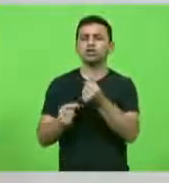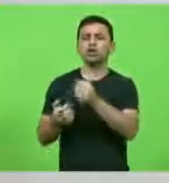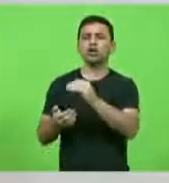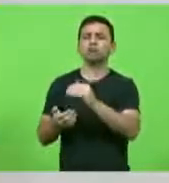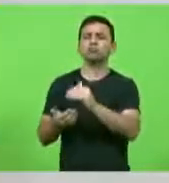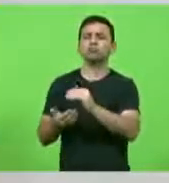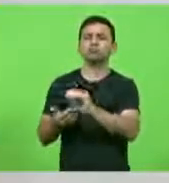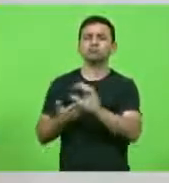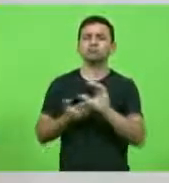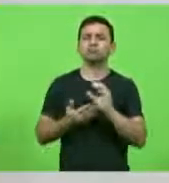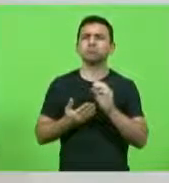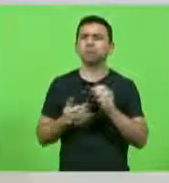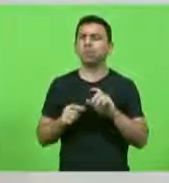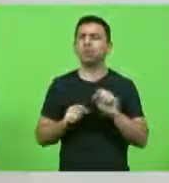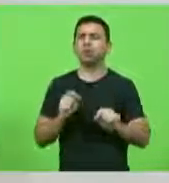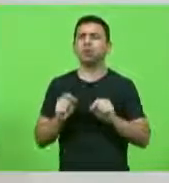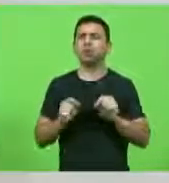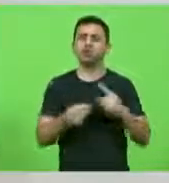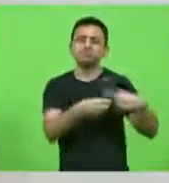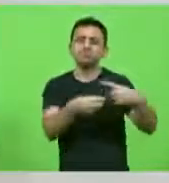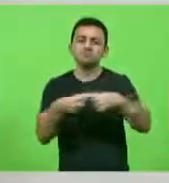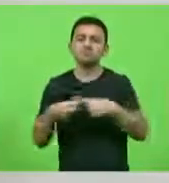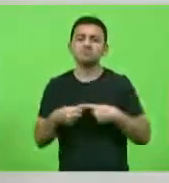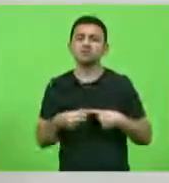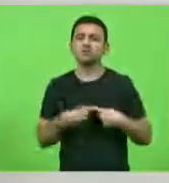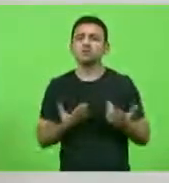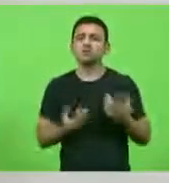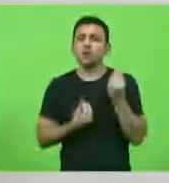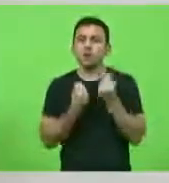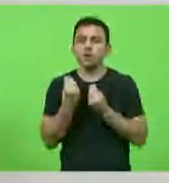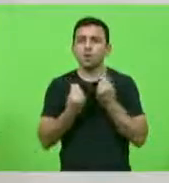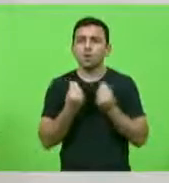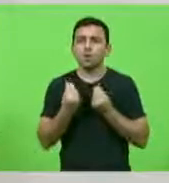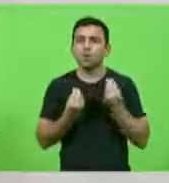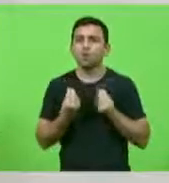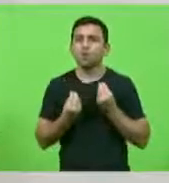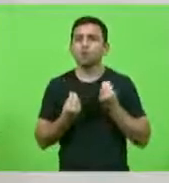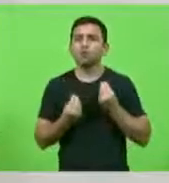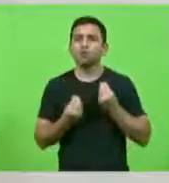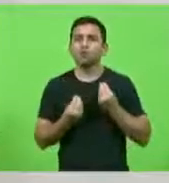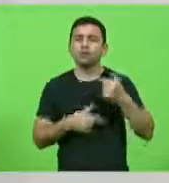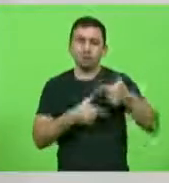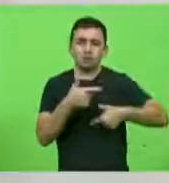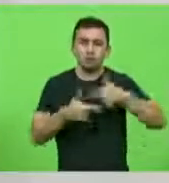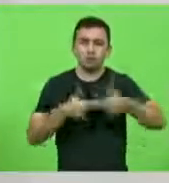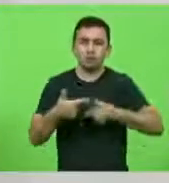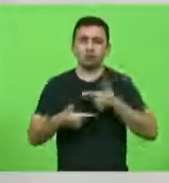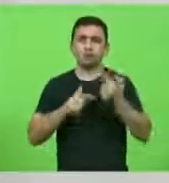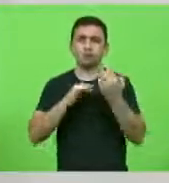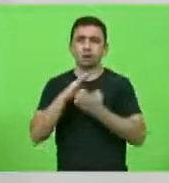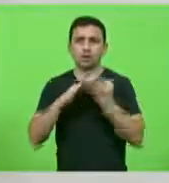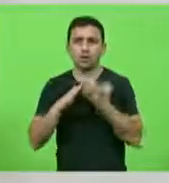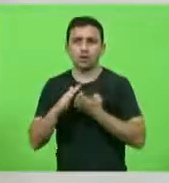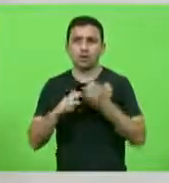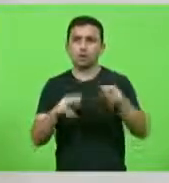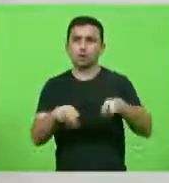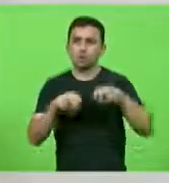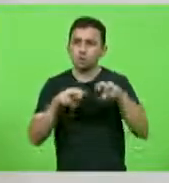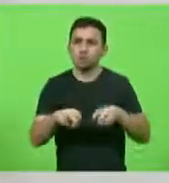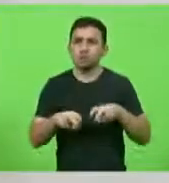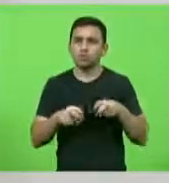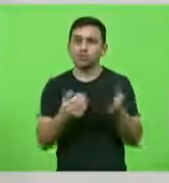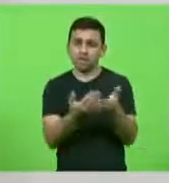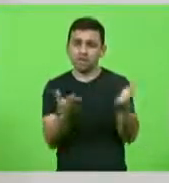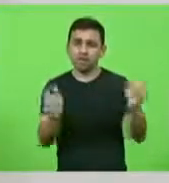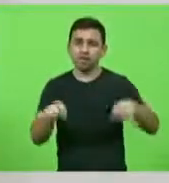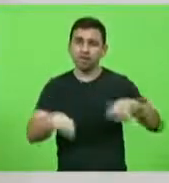Como os municípios, como os setores, sejam de trabalhadores, empresariais, agricultores, terão